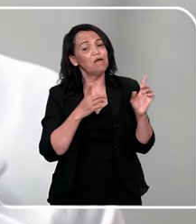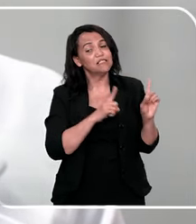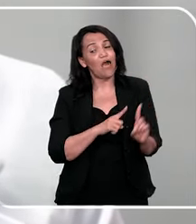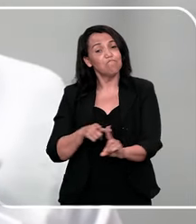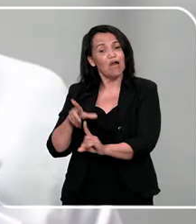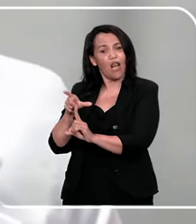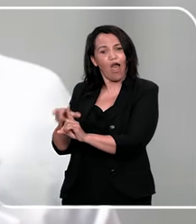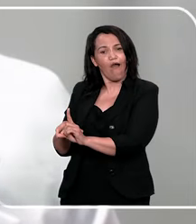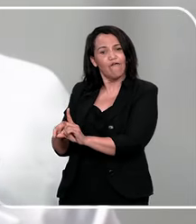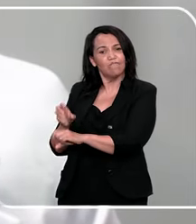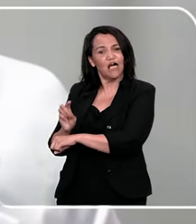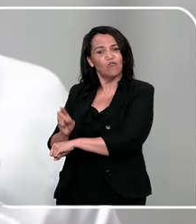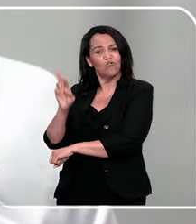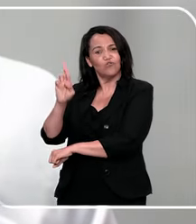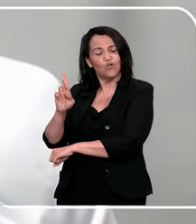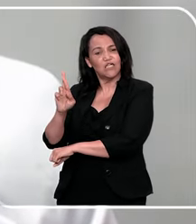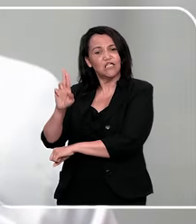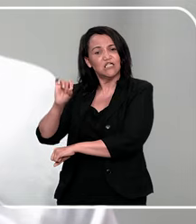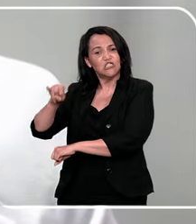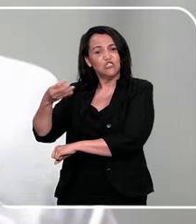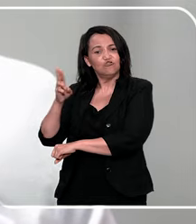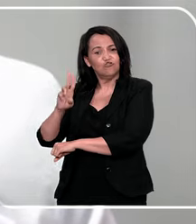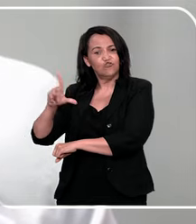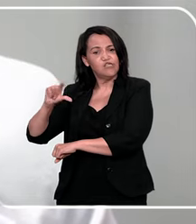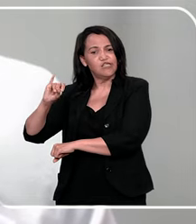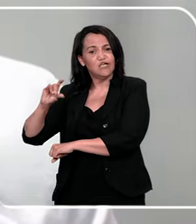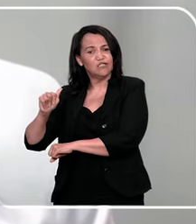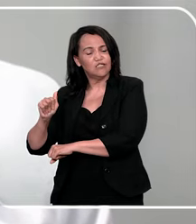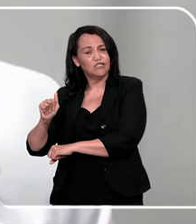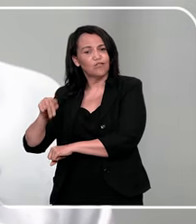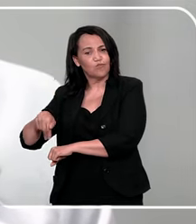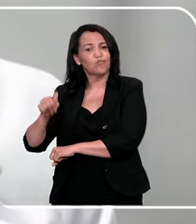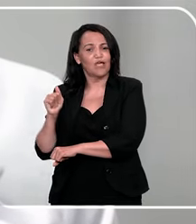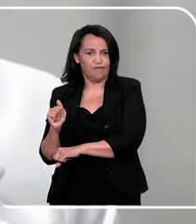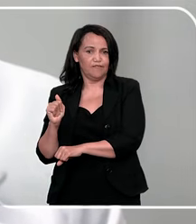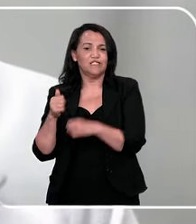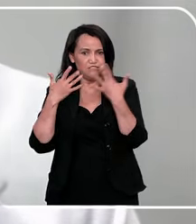que gostaria de fazer algumas contribuições em relação a esse assunto.